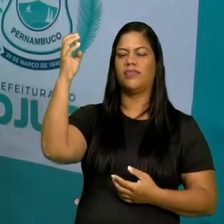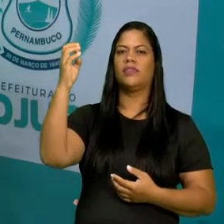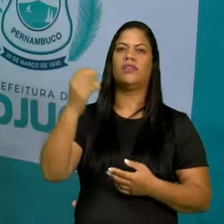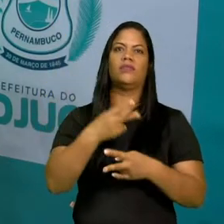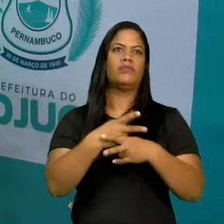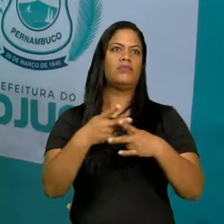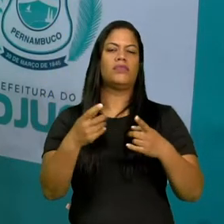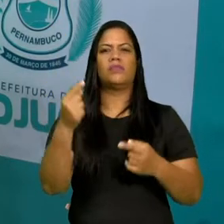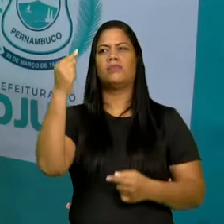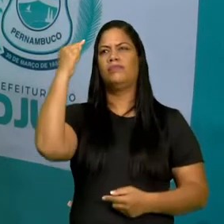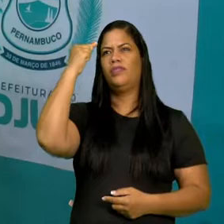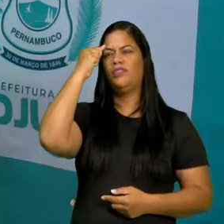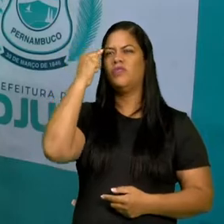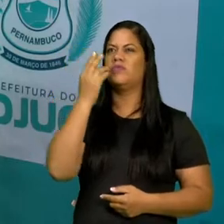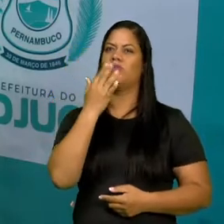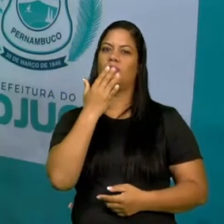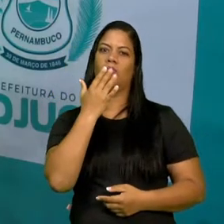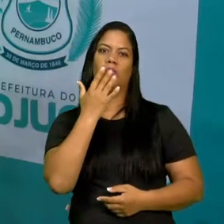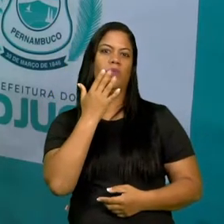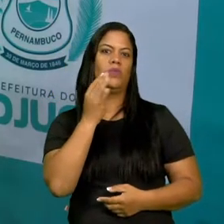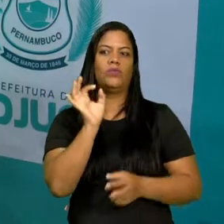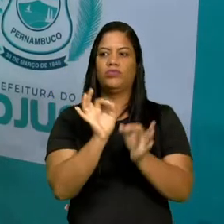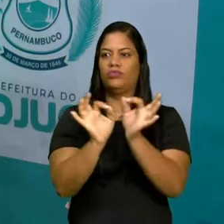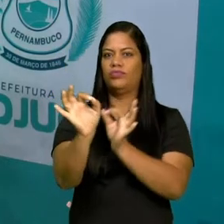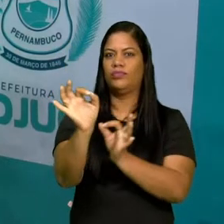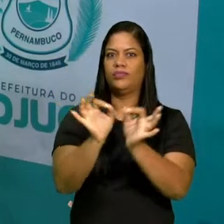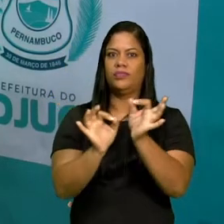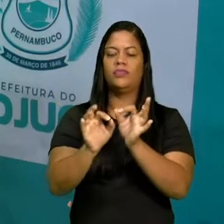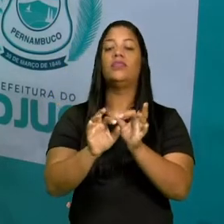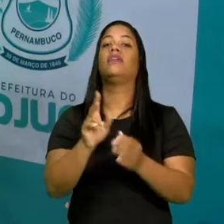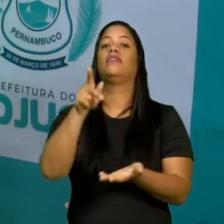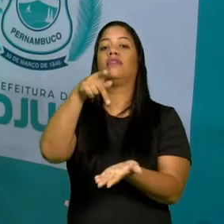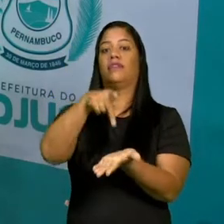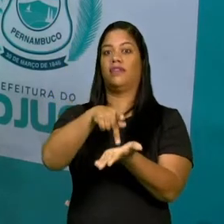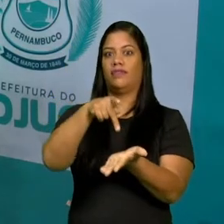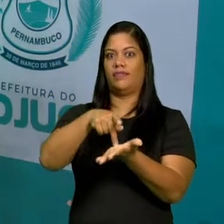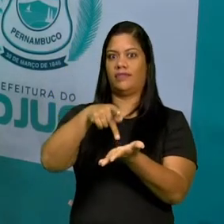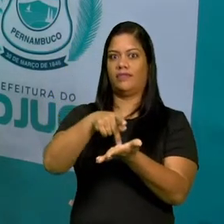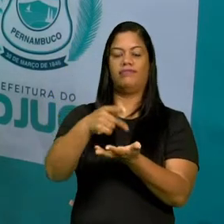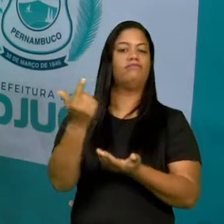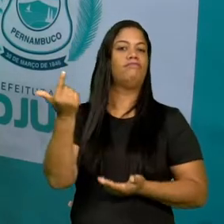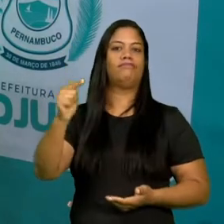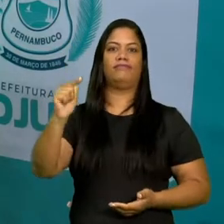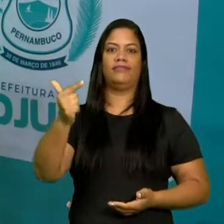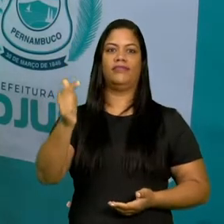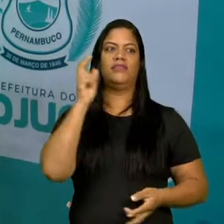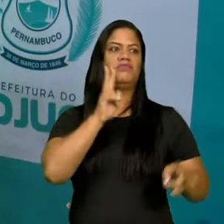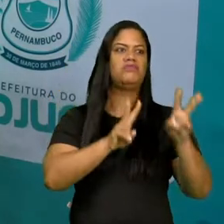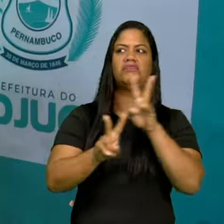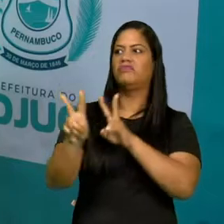inventada, com cores, linhas, né? Mas que elas não são figuras reais.